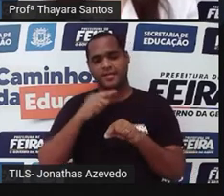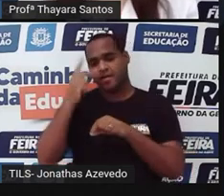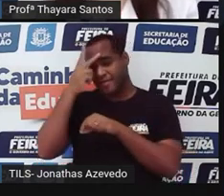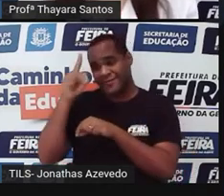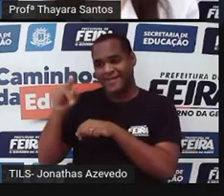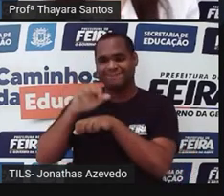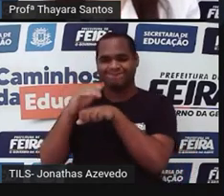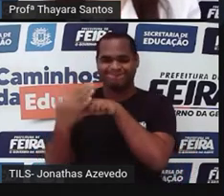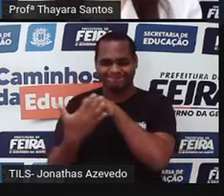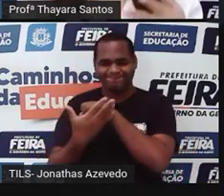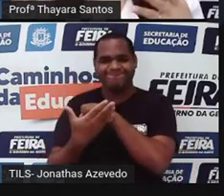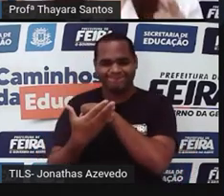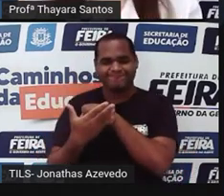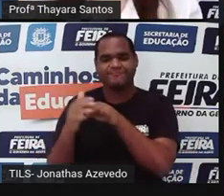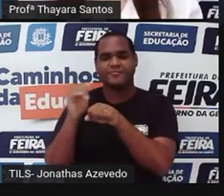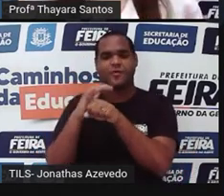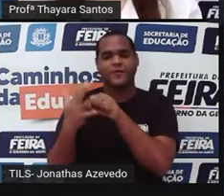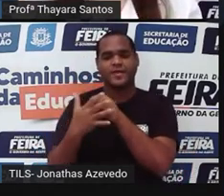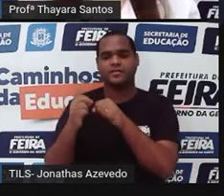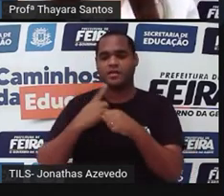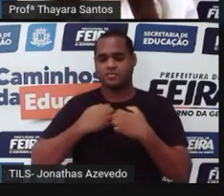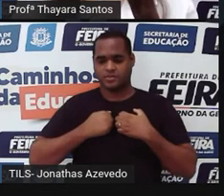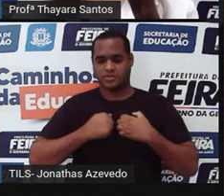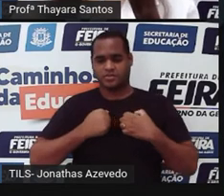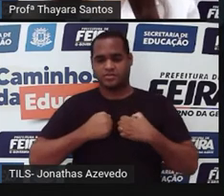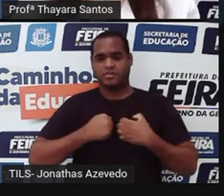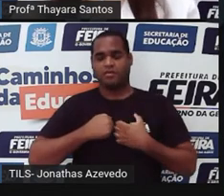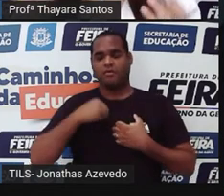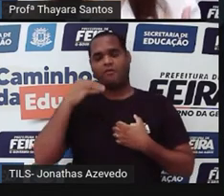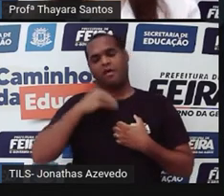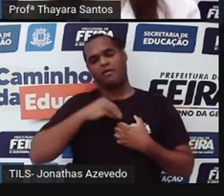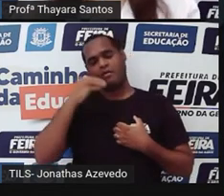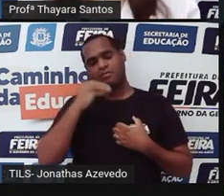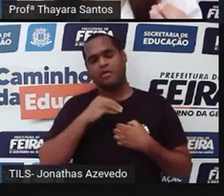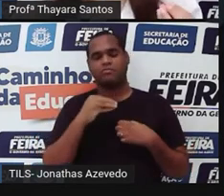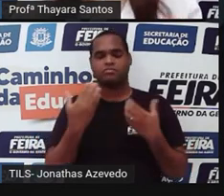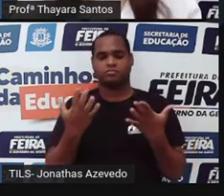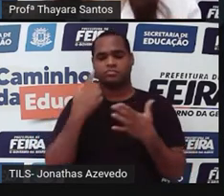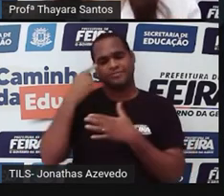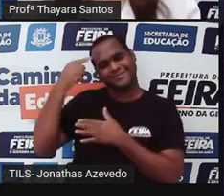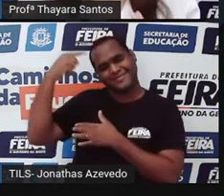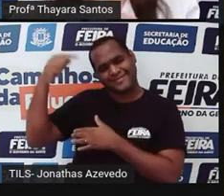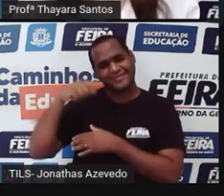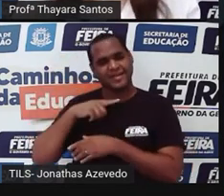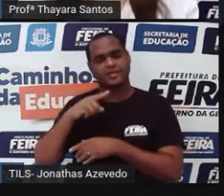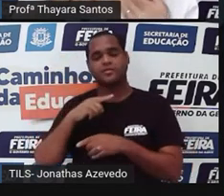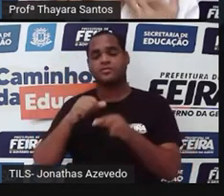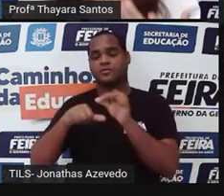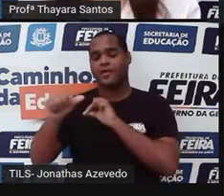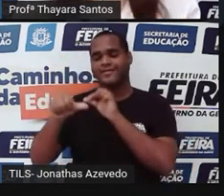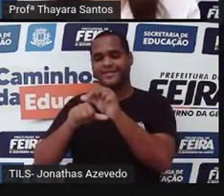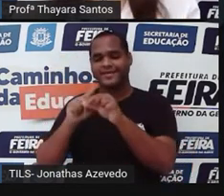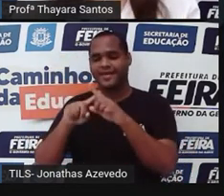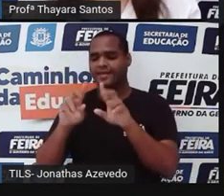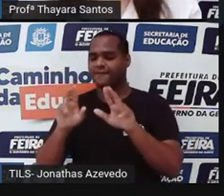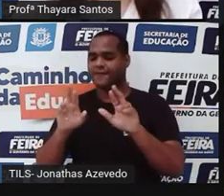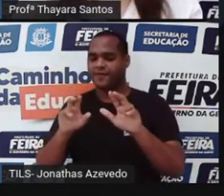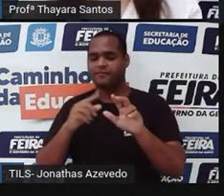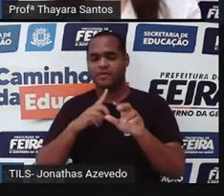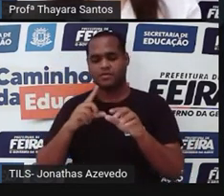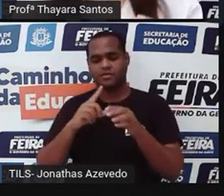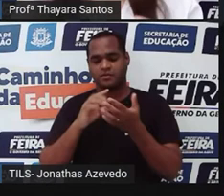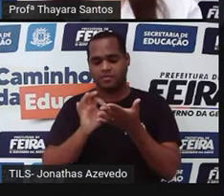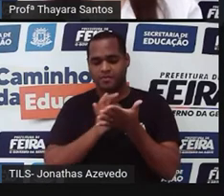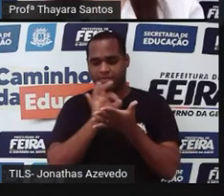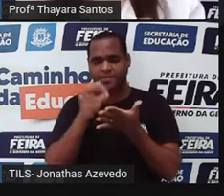com COVID que tiveram ali o pulmão muito comprometido. Então, qual é a ideia? Pegar essas células-tronco, fazer com que elas se diferenciem em células do